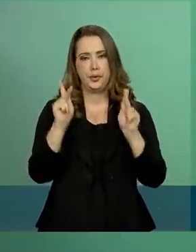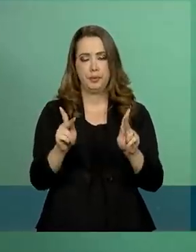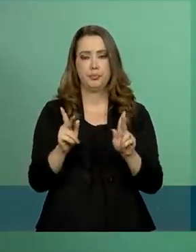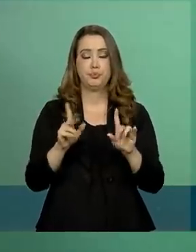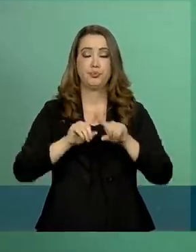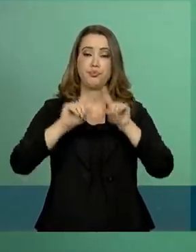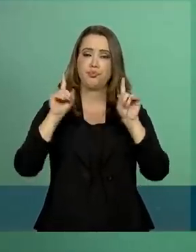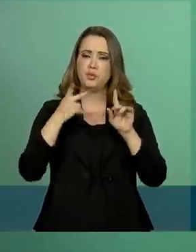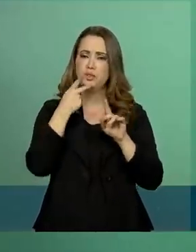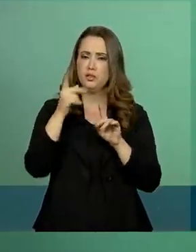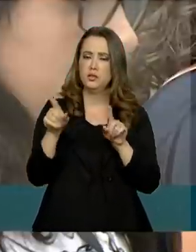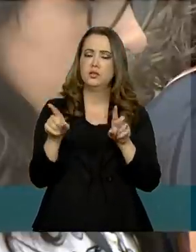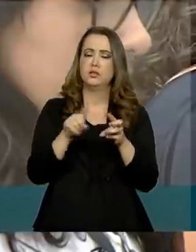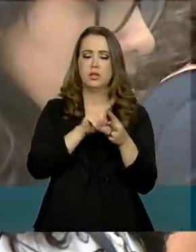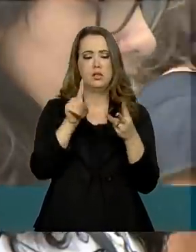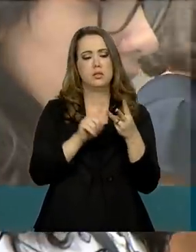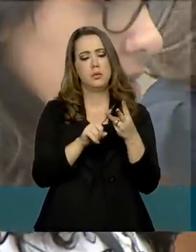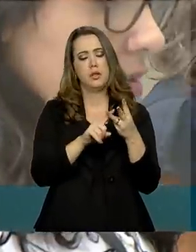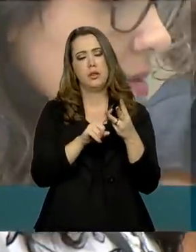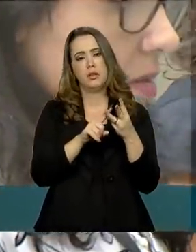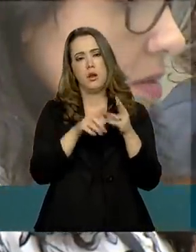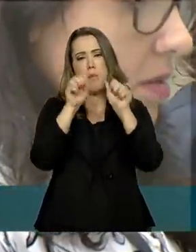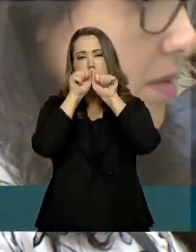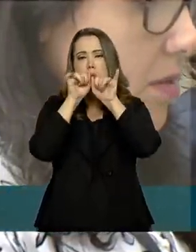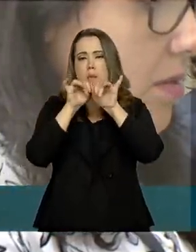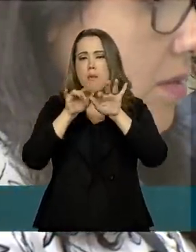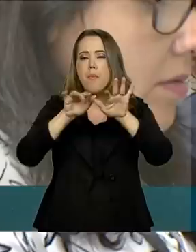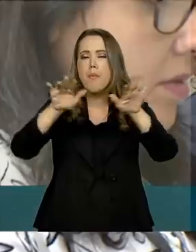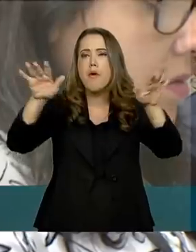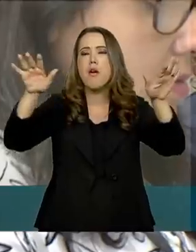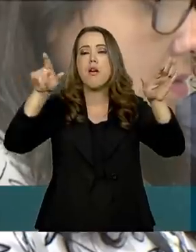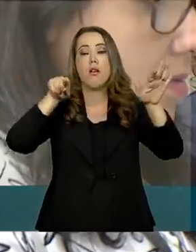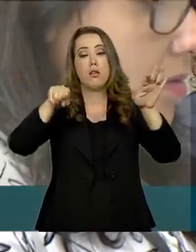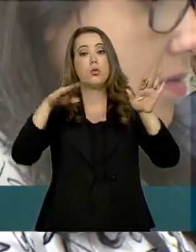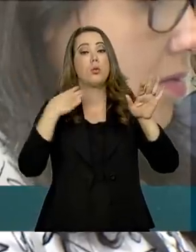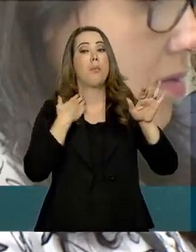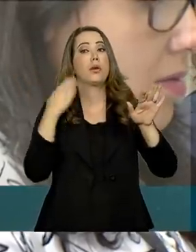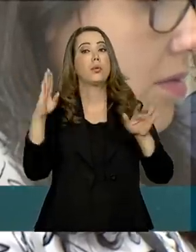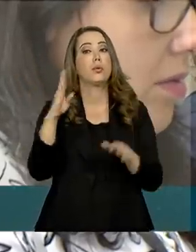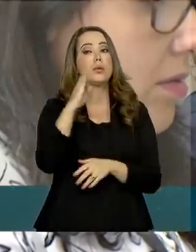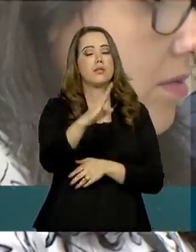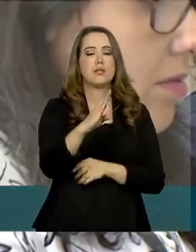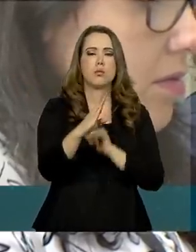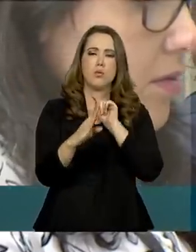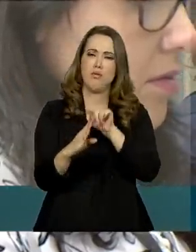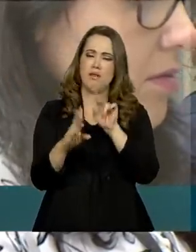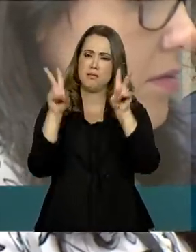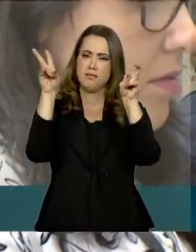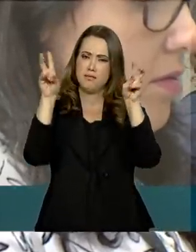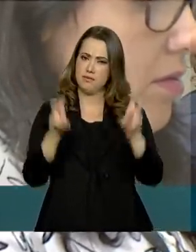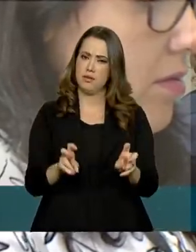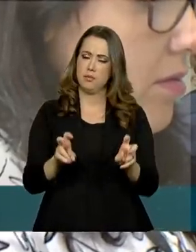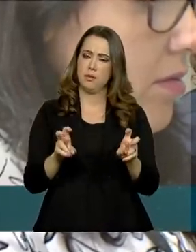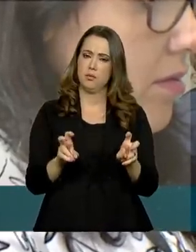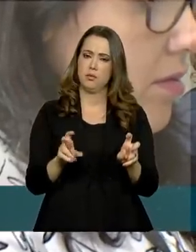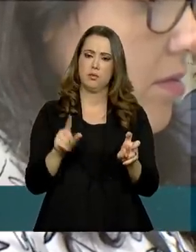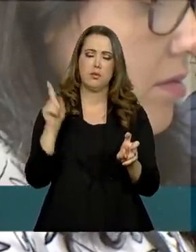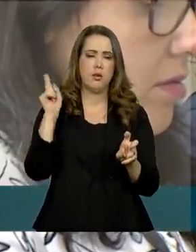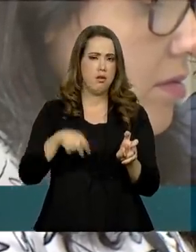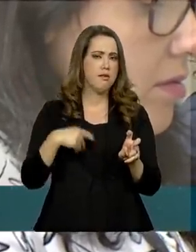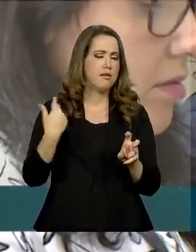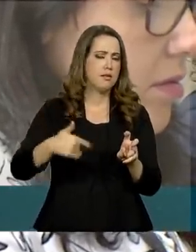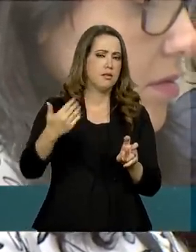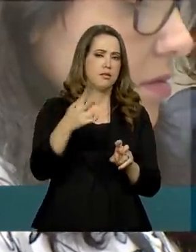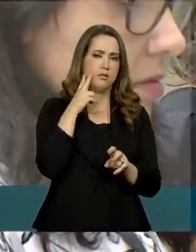Em relação ainda à questão da propaganda do Banco do Brasil, esse assunto está